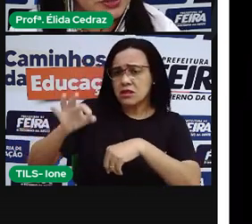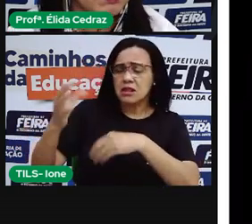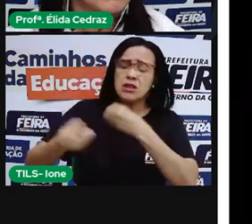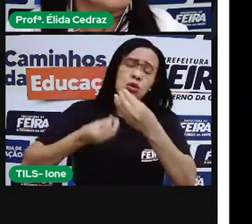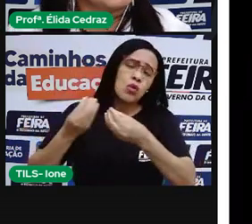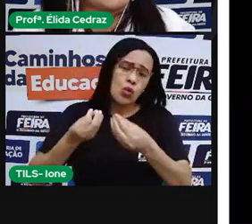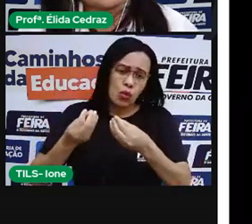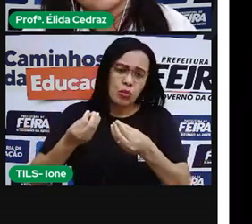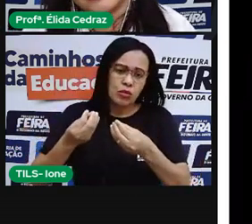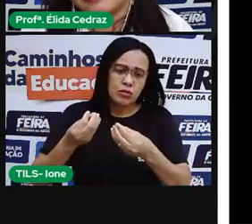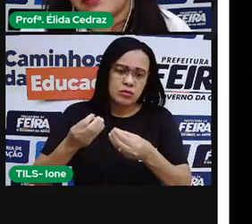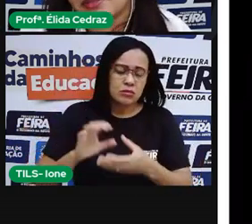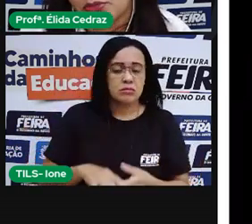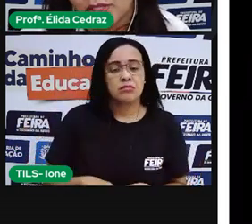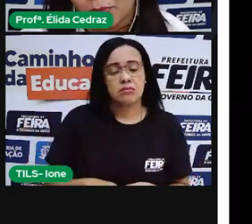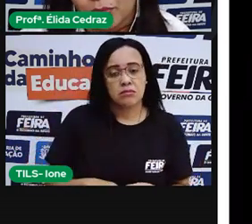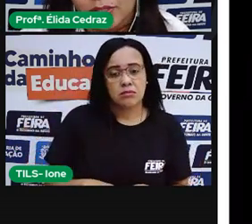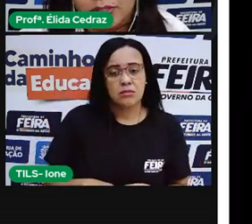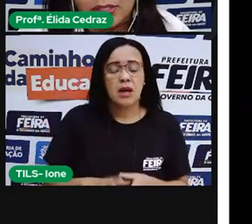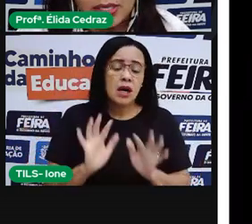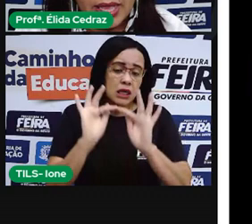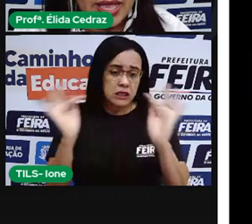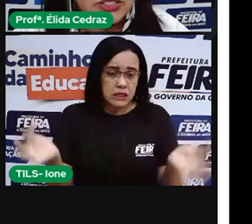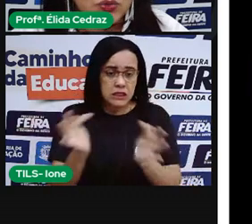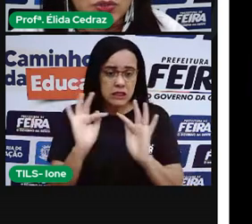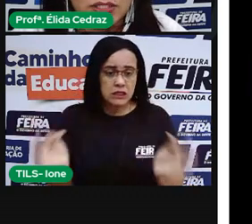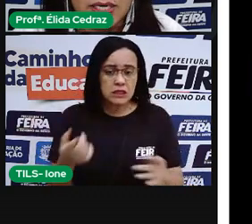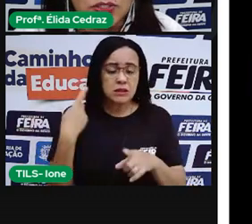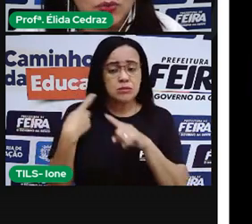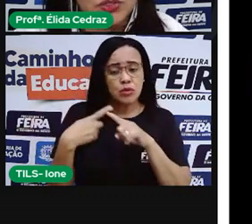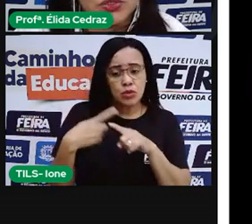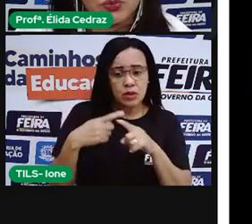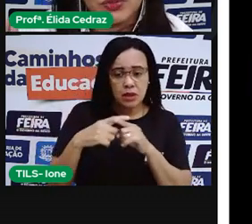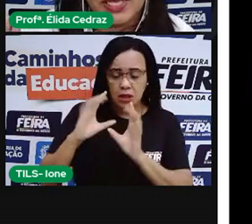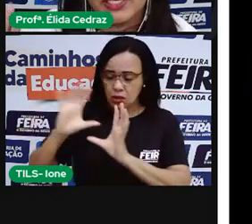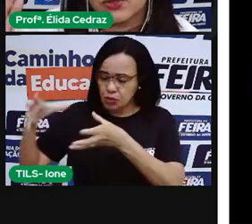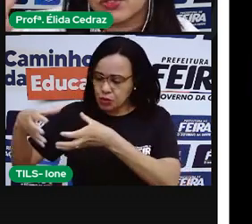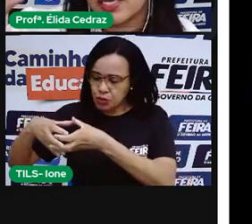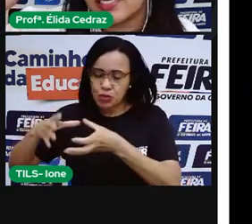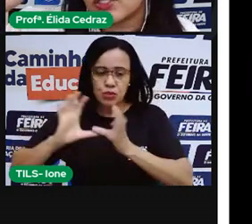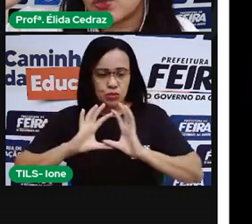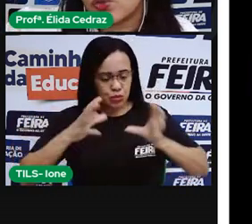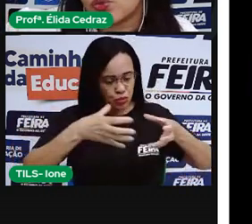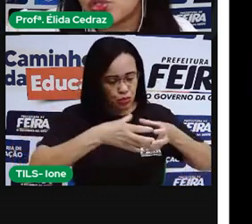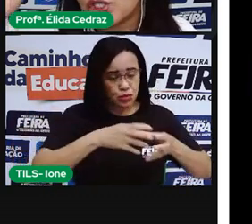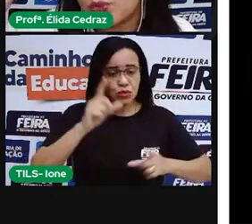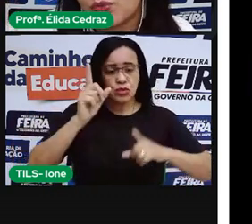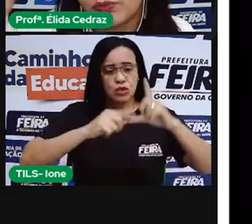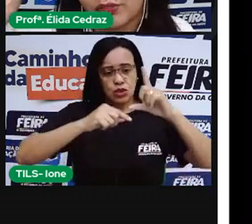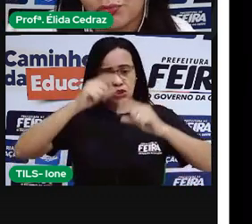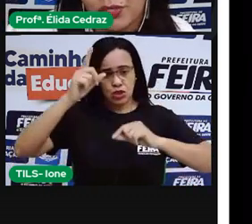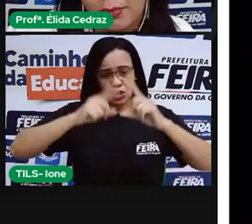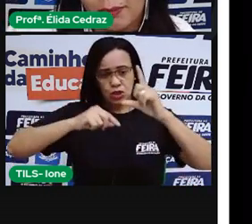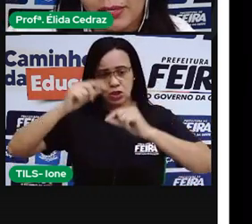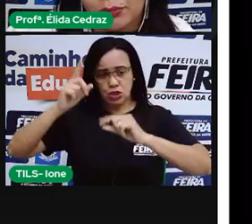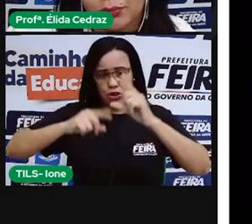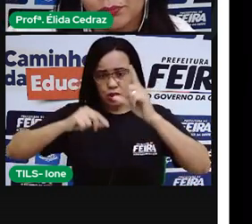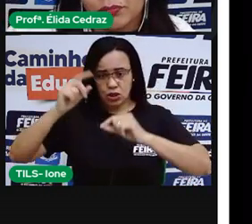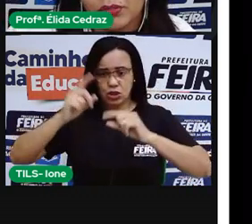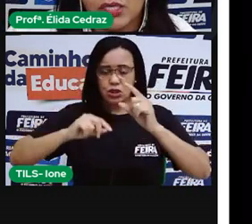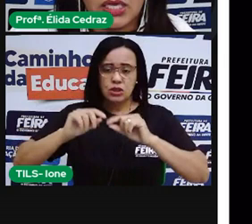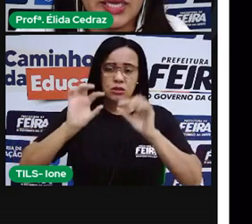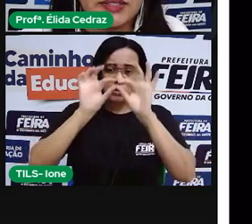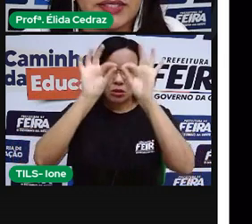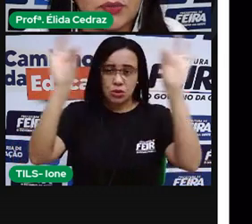noite? É simples, meus amores. As constelações, os astros, eles continuam lá no firmamento.